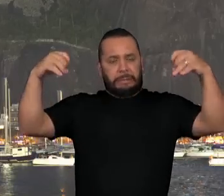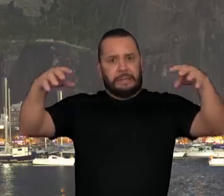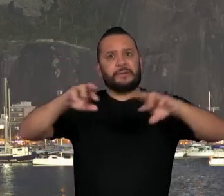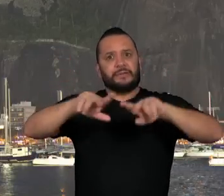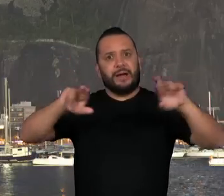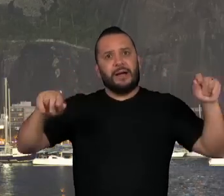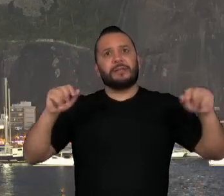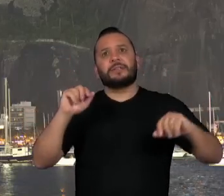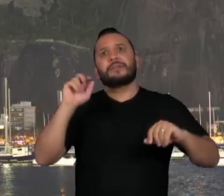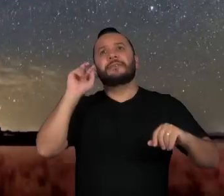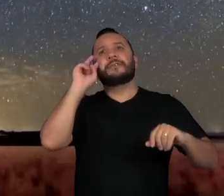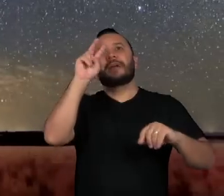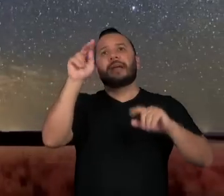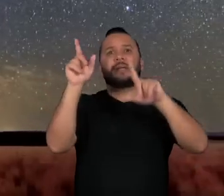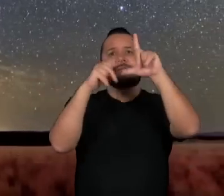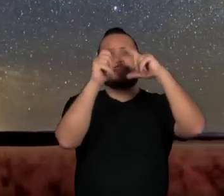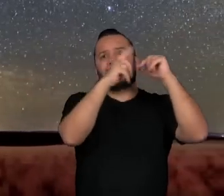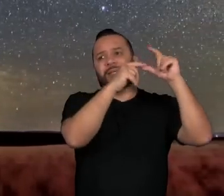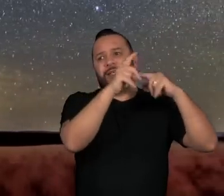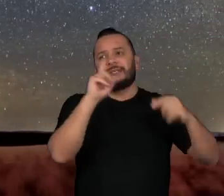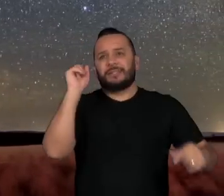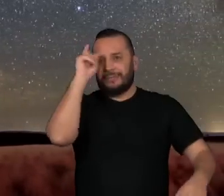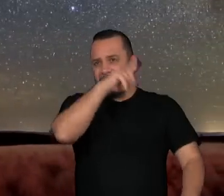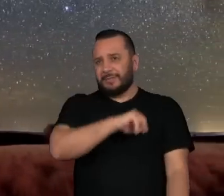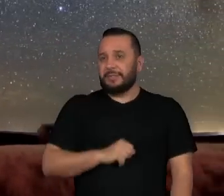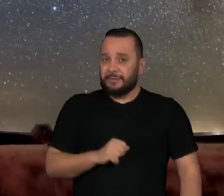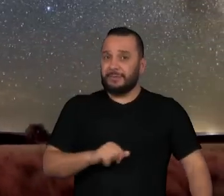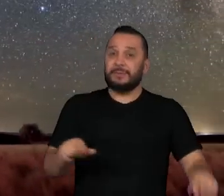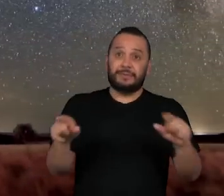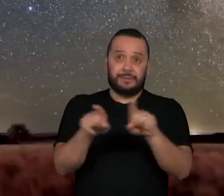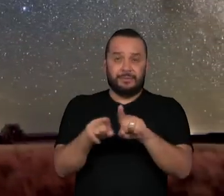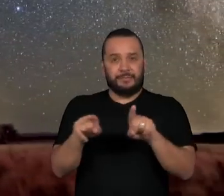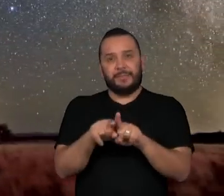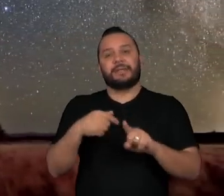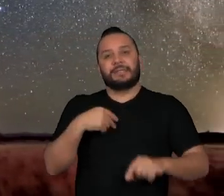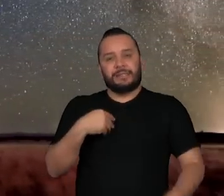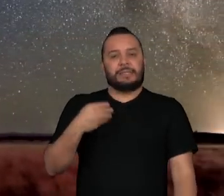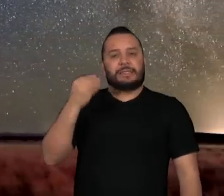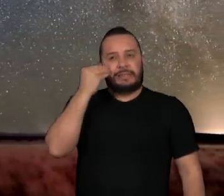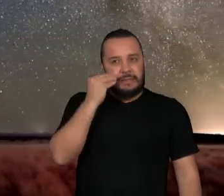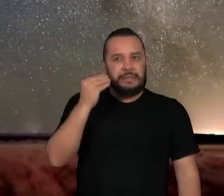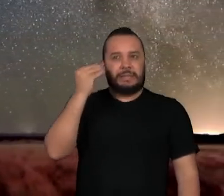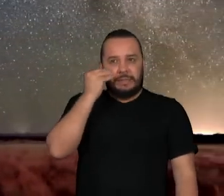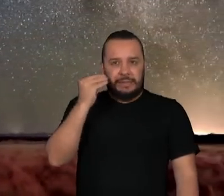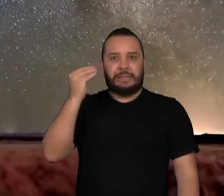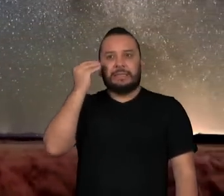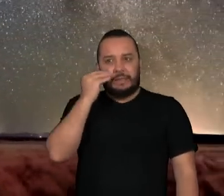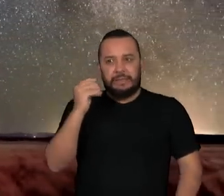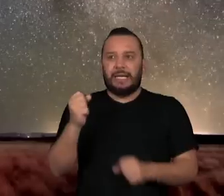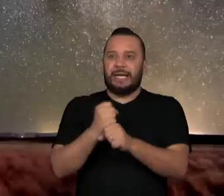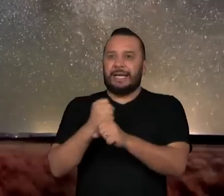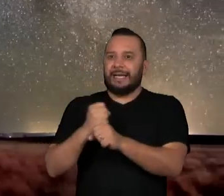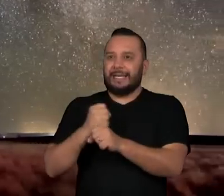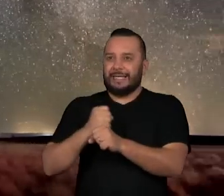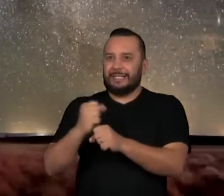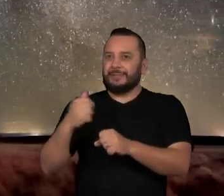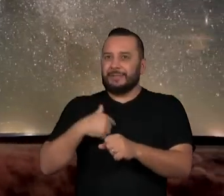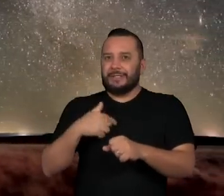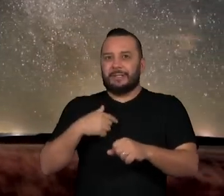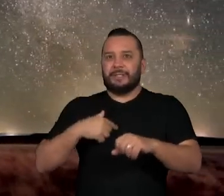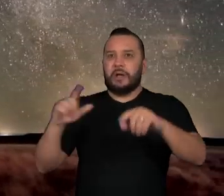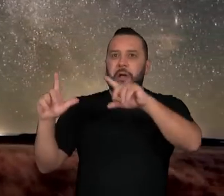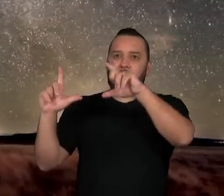pouquíssimas estrelas, mas já tentativas, né? Há muitos anos e muitos anos atrás, já tentativas de buscar